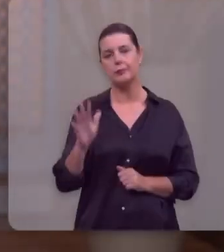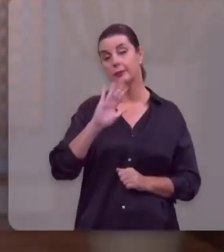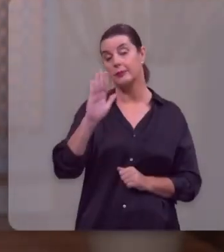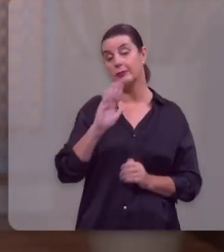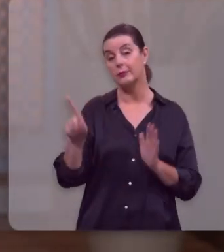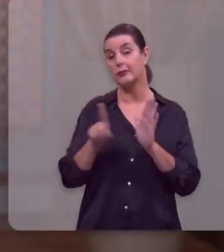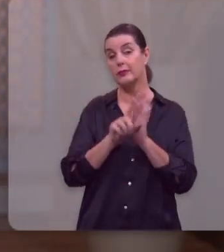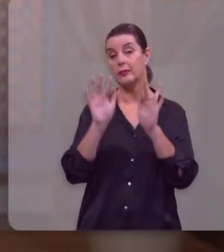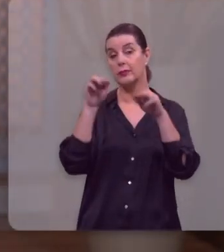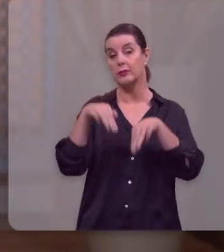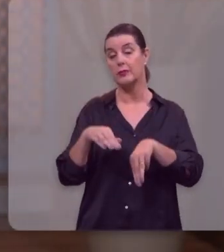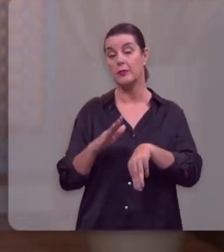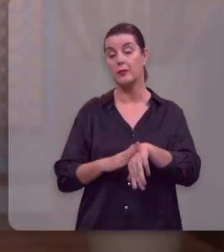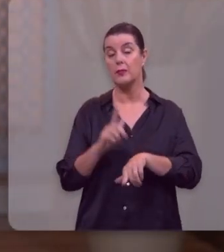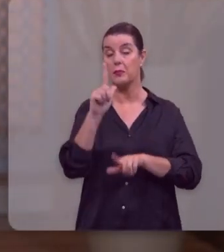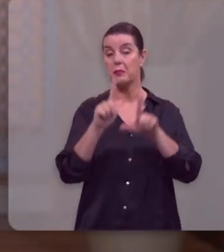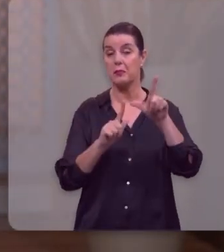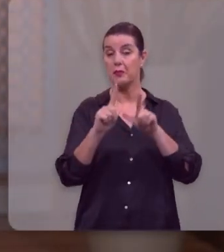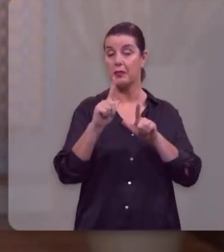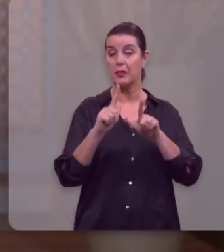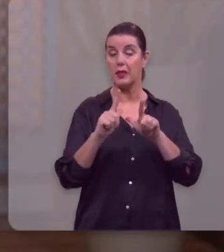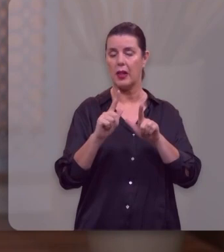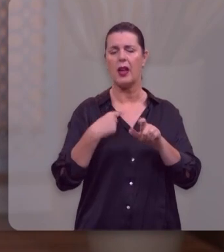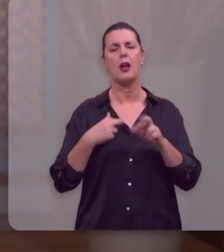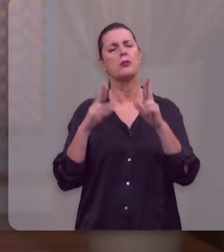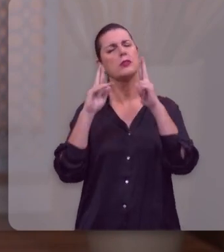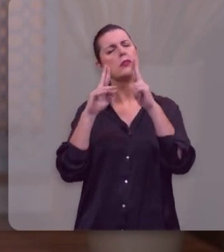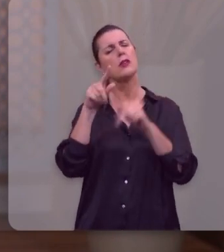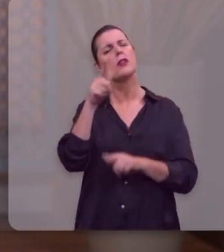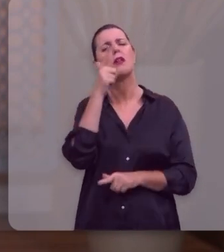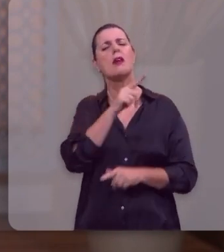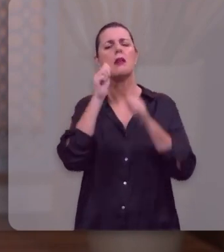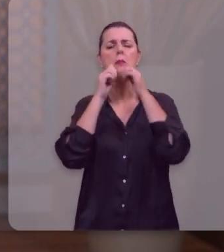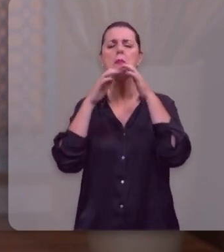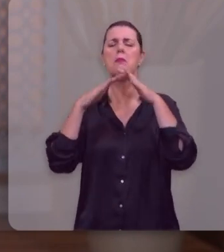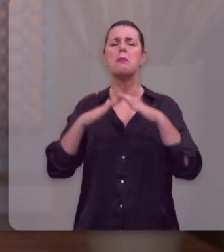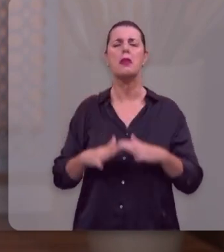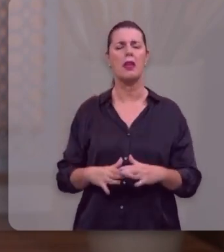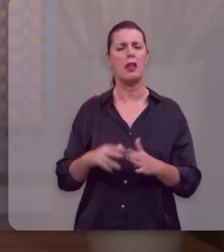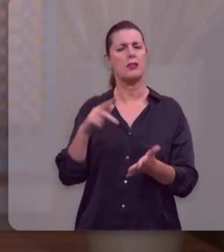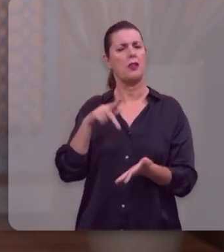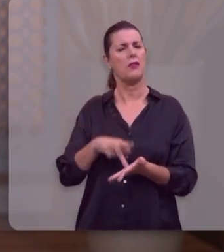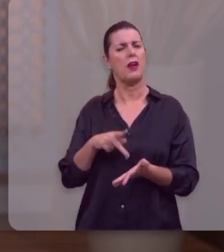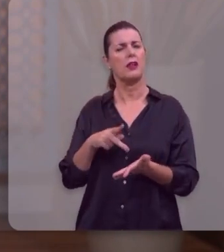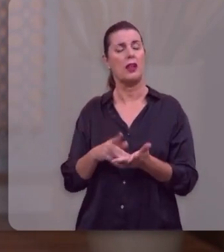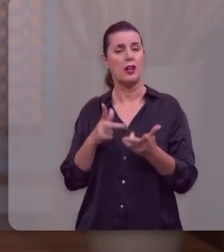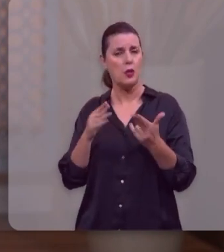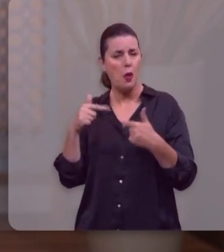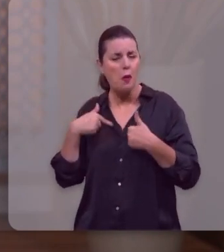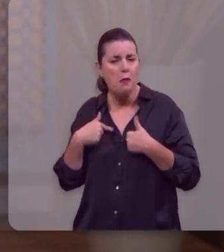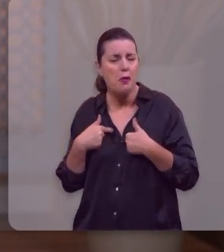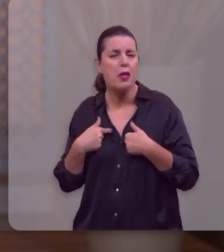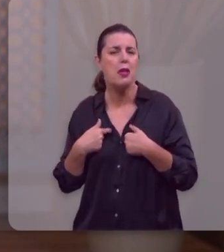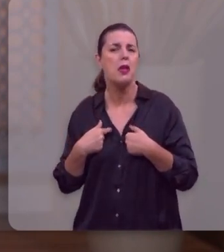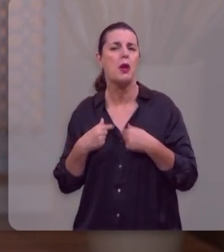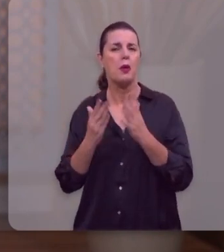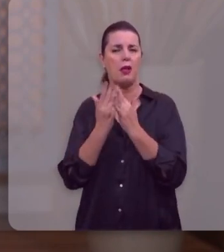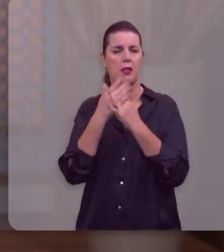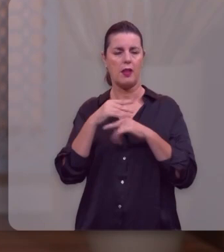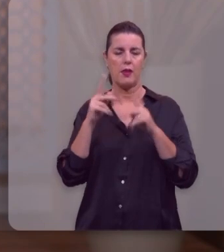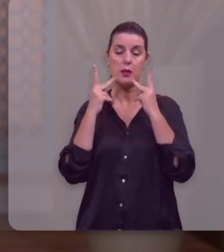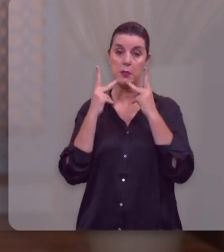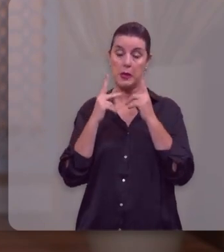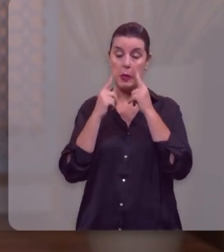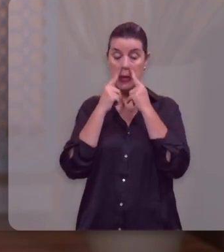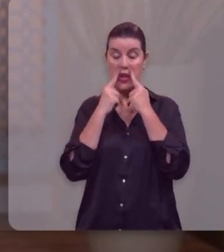Olá, chegamos ao final do nosso programa e espero que você tenha sido ricamente abençoado, assim como eu fui, por meio dessa